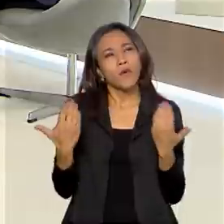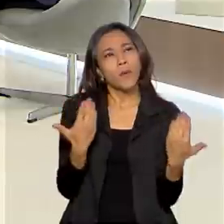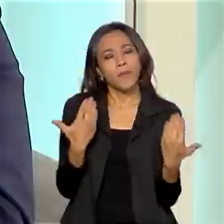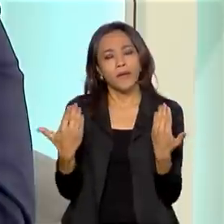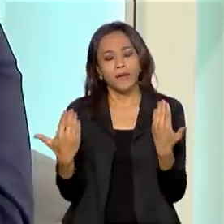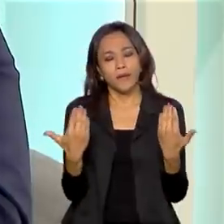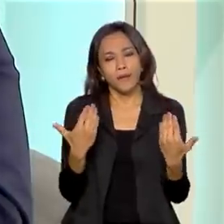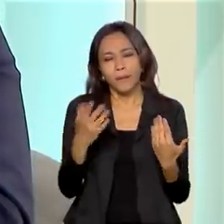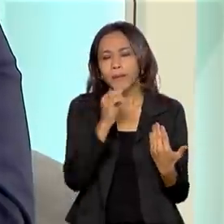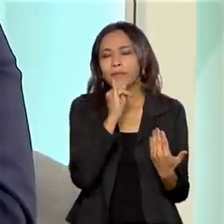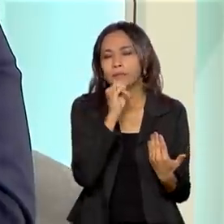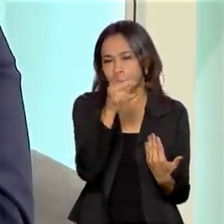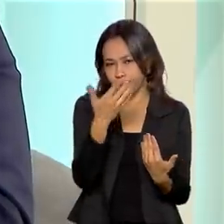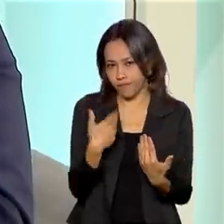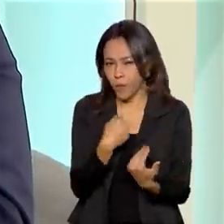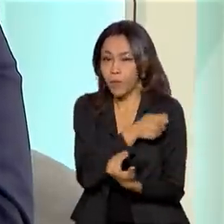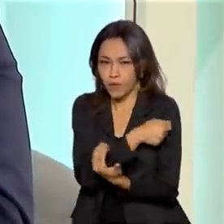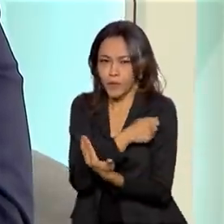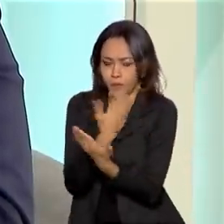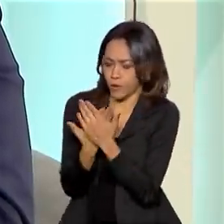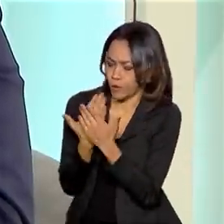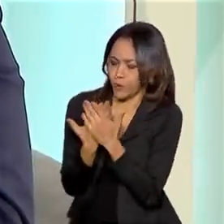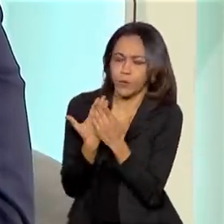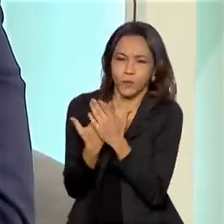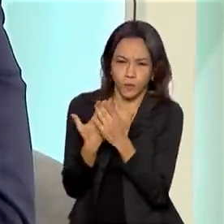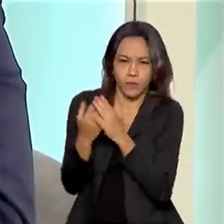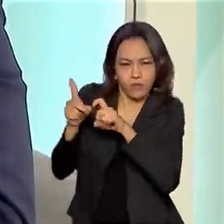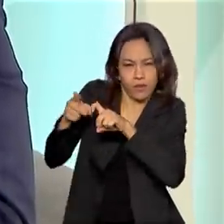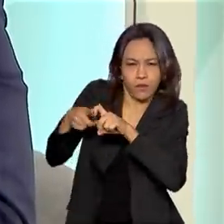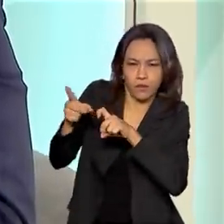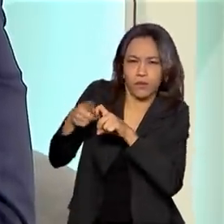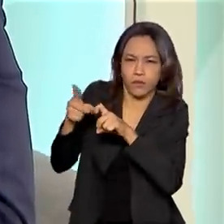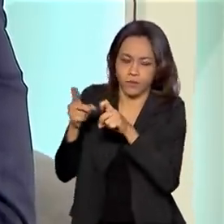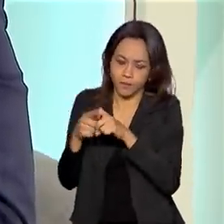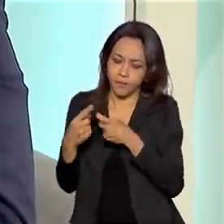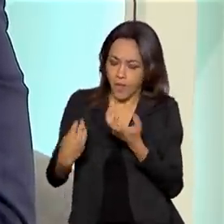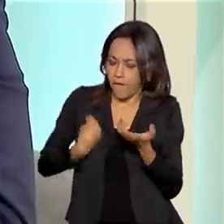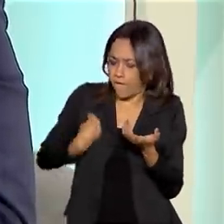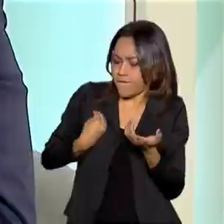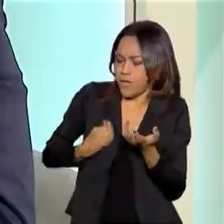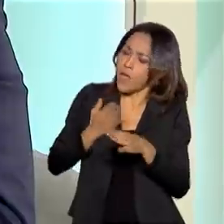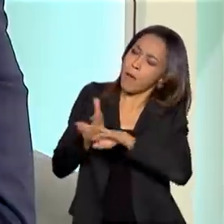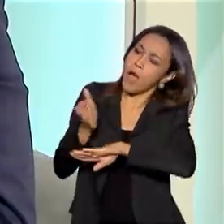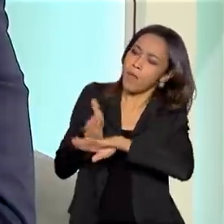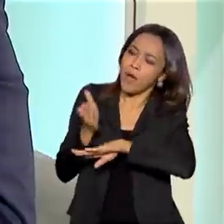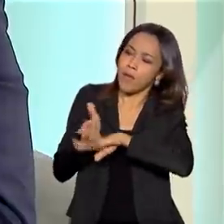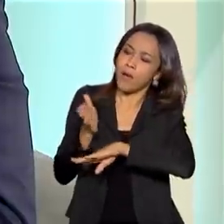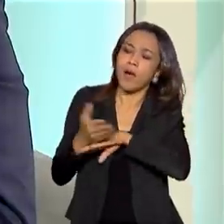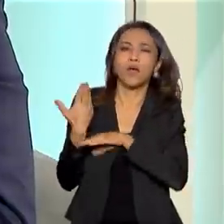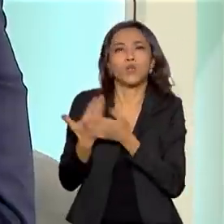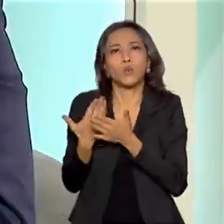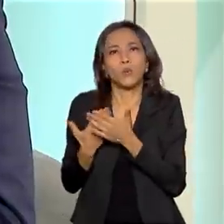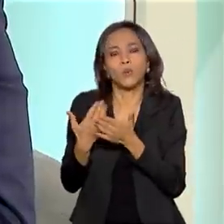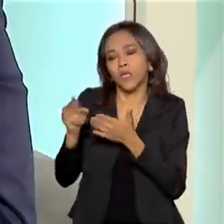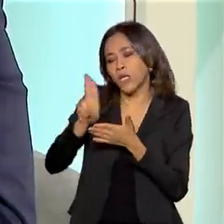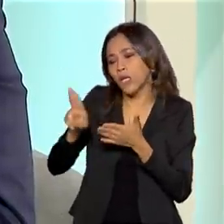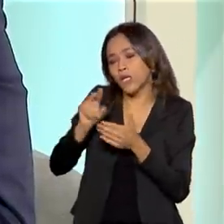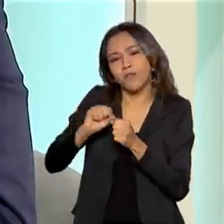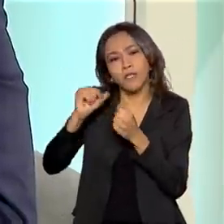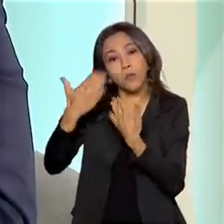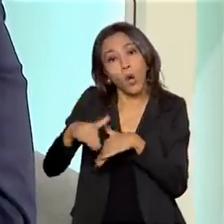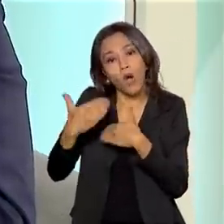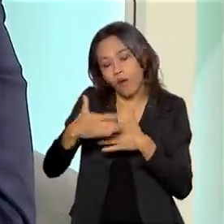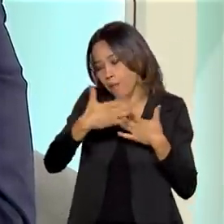um estudante de medicina. Enquanto aquele estudante está levando a sua vida, frequentando a faculdade, fazendo as suas provas,